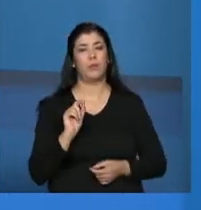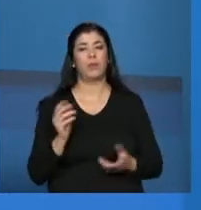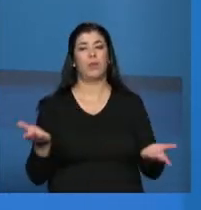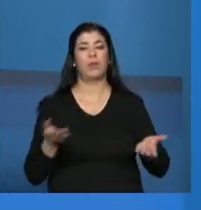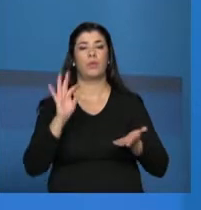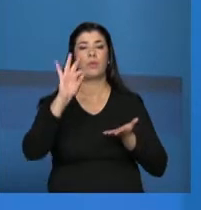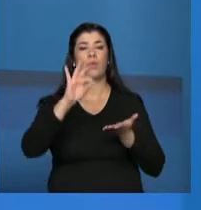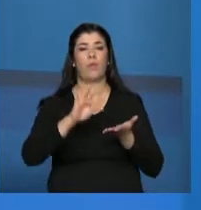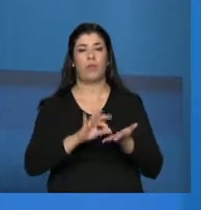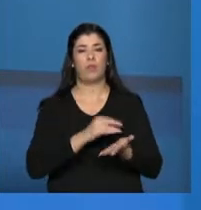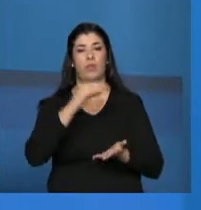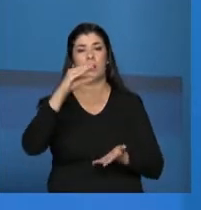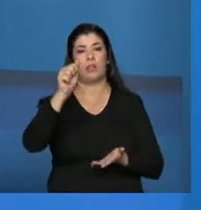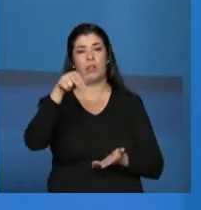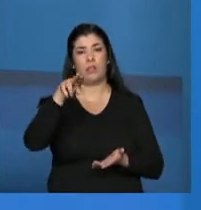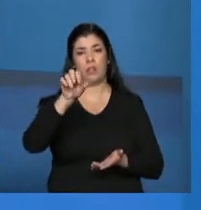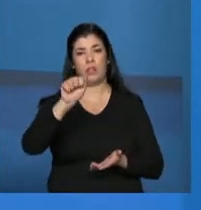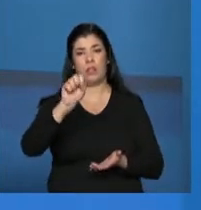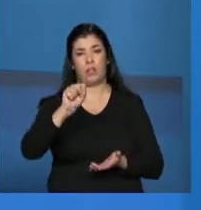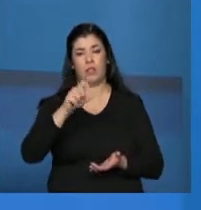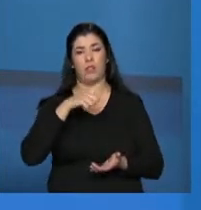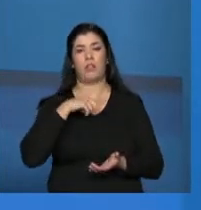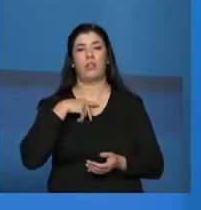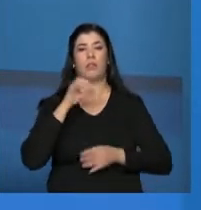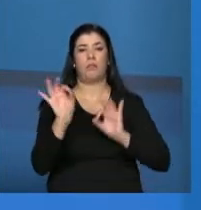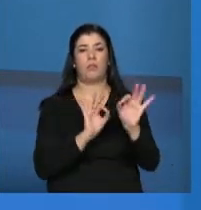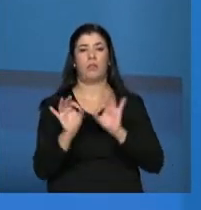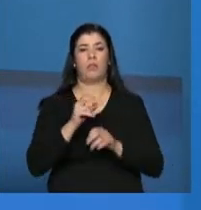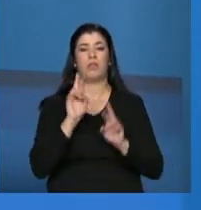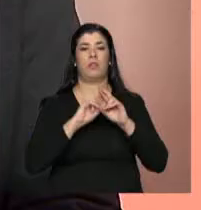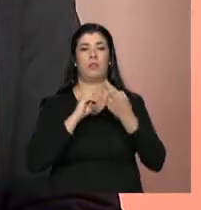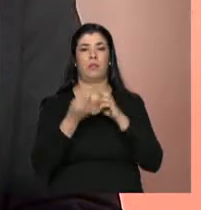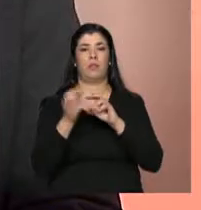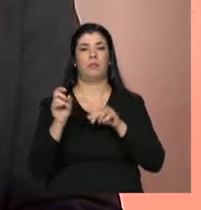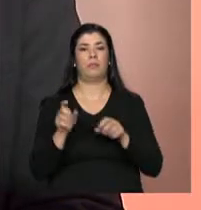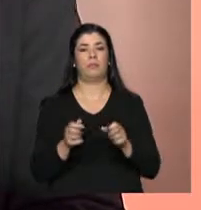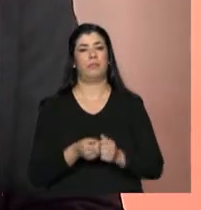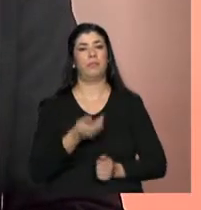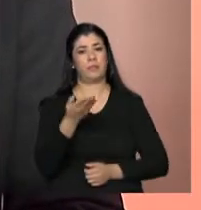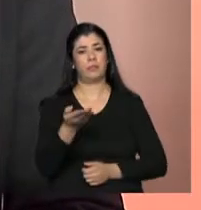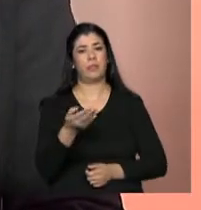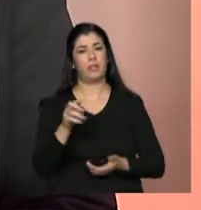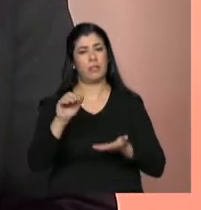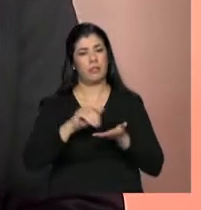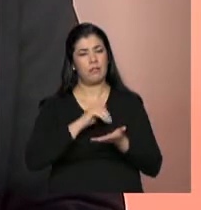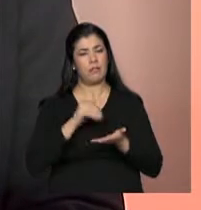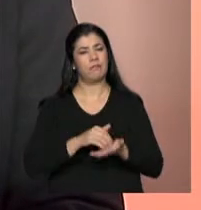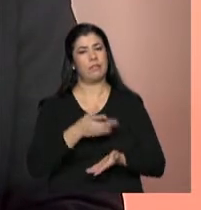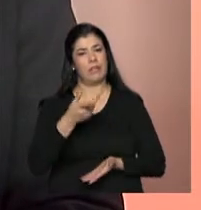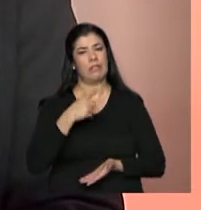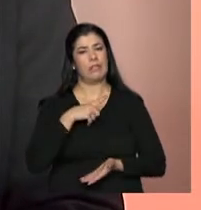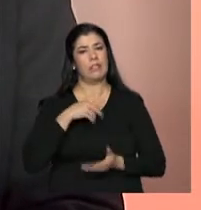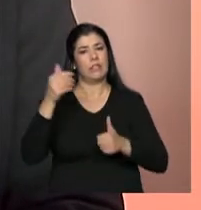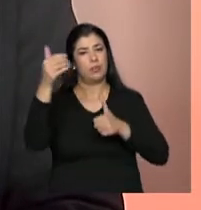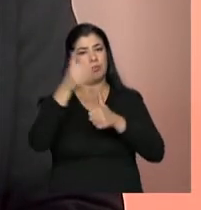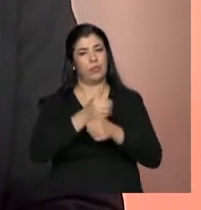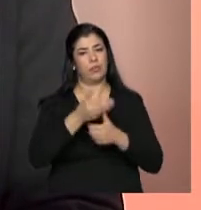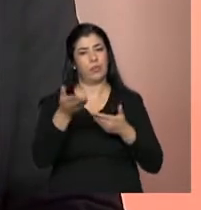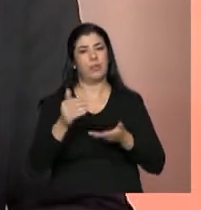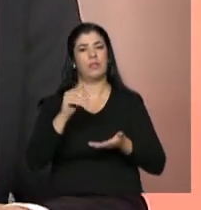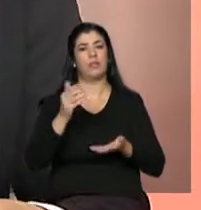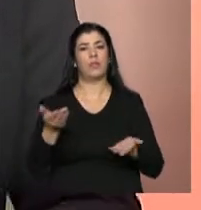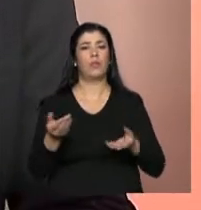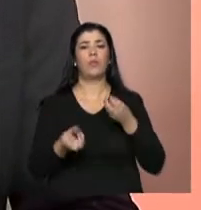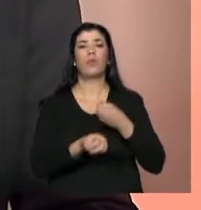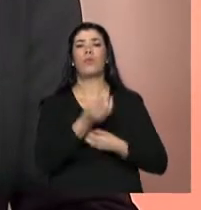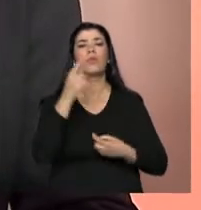cadastro para a estruturação da nossa rede mesmo, né? Bem, secretária, a senhora acabou de assumir, né? A secretaria. Enfim,